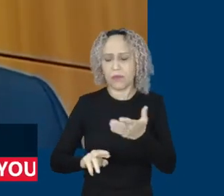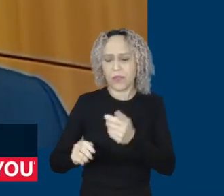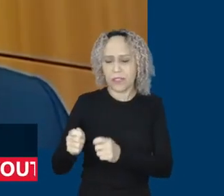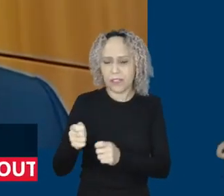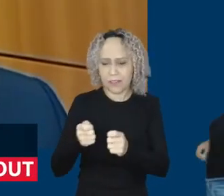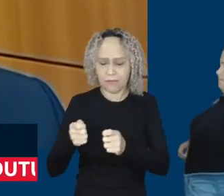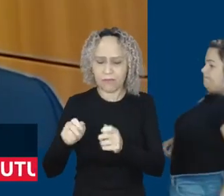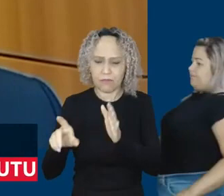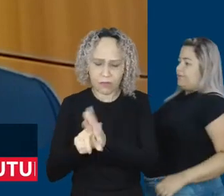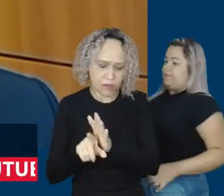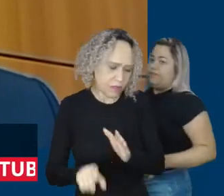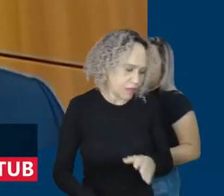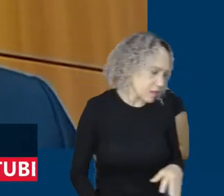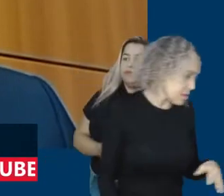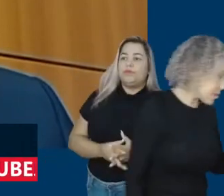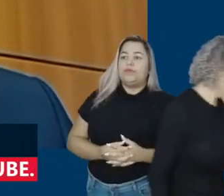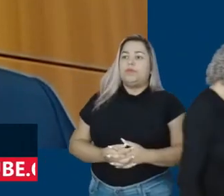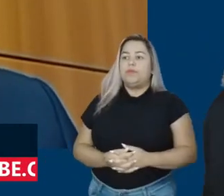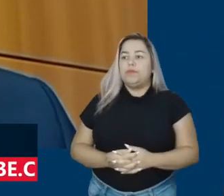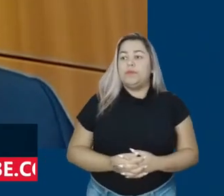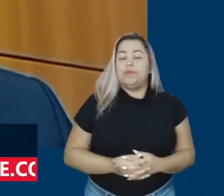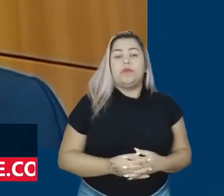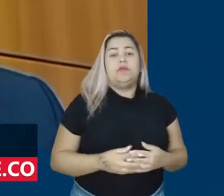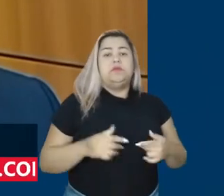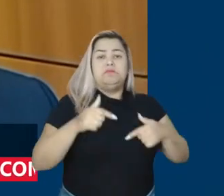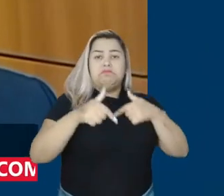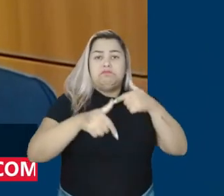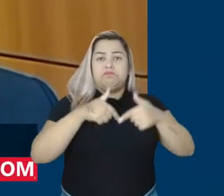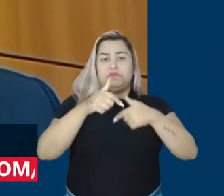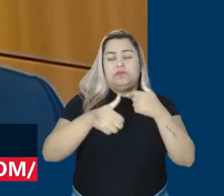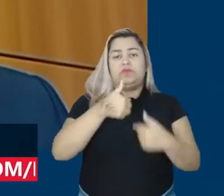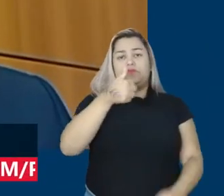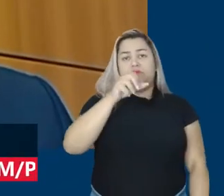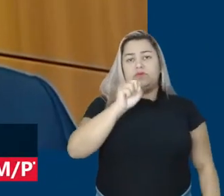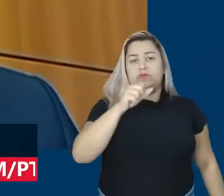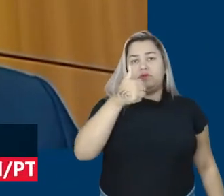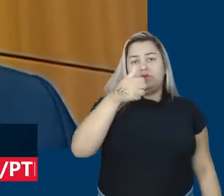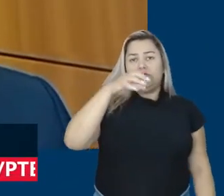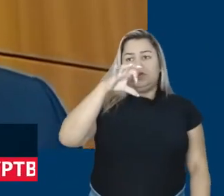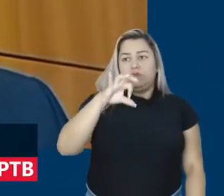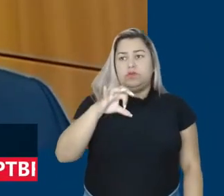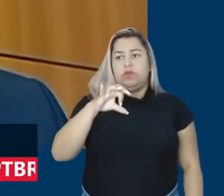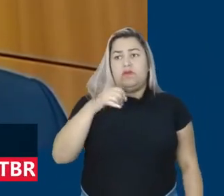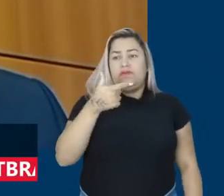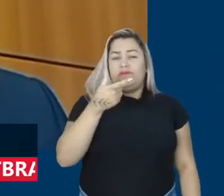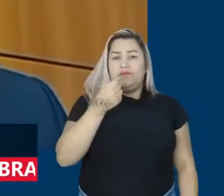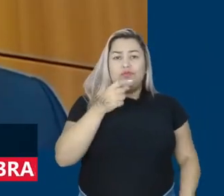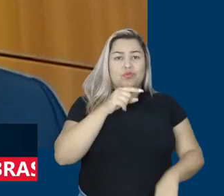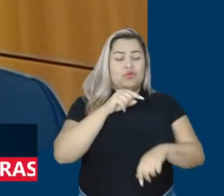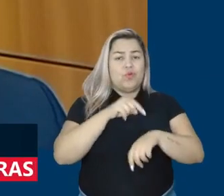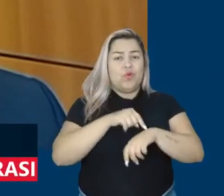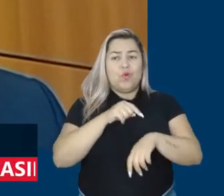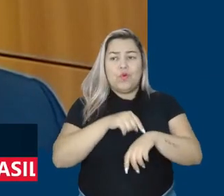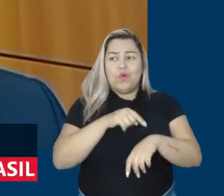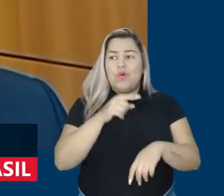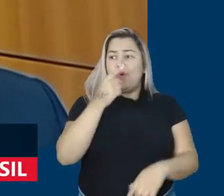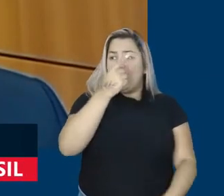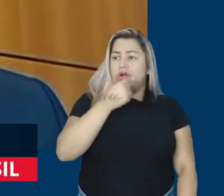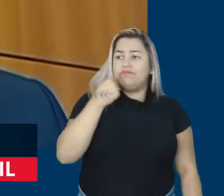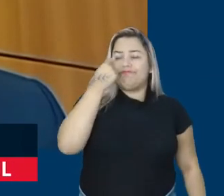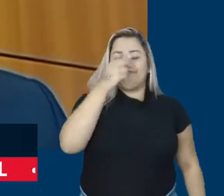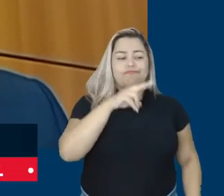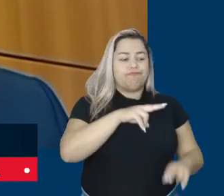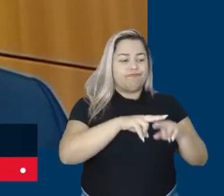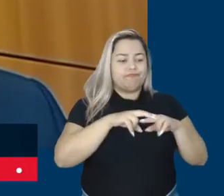um trabalhador de aplicativo trabalhar 18, 19, 20 horas por dia,